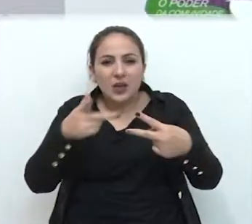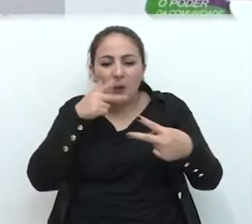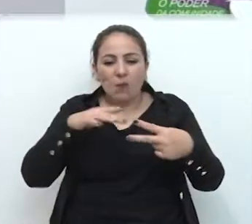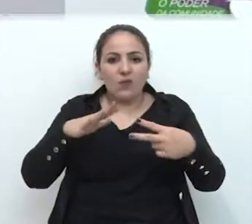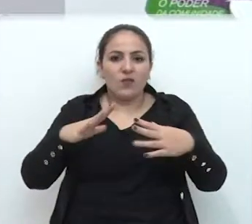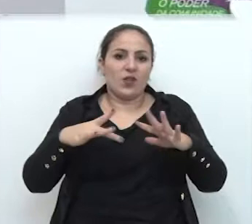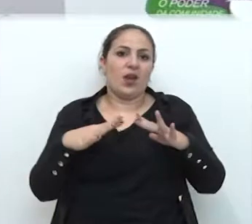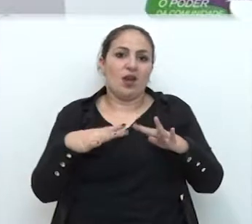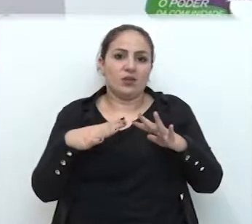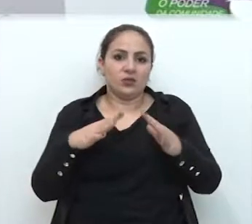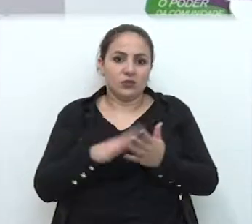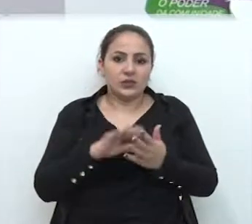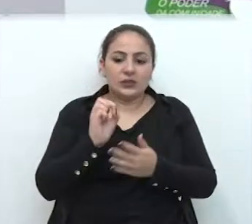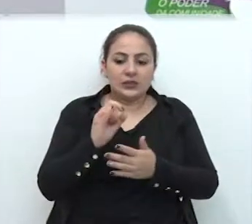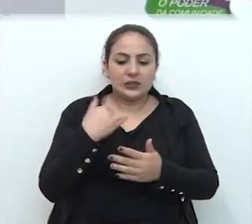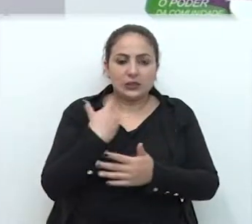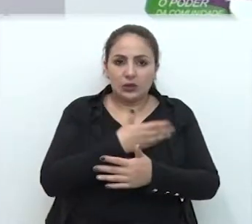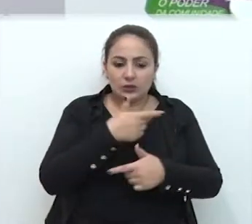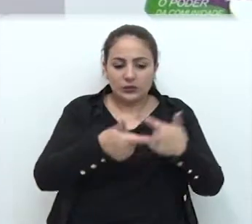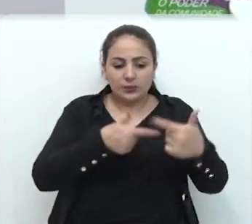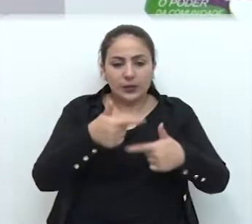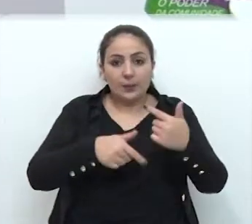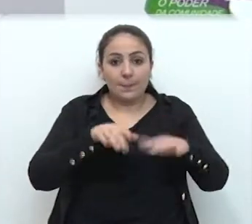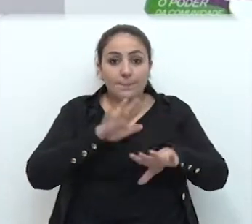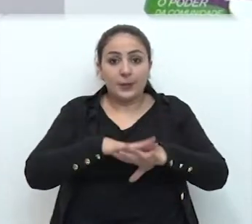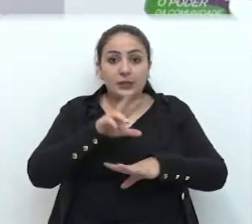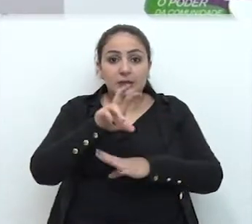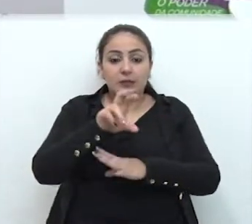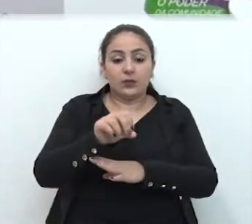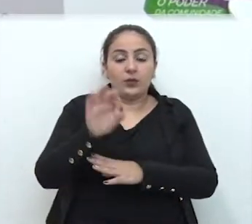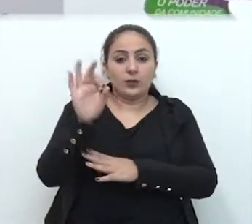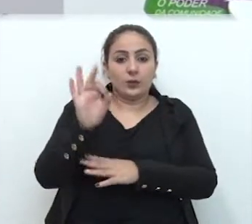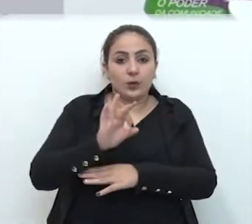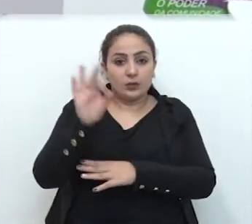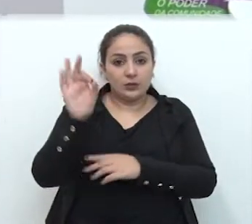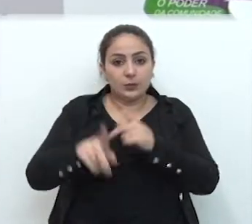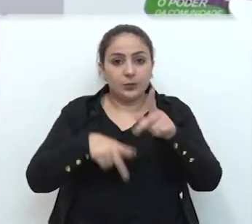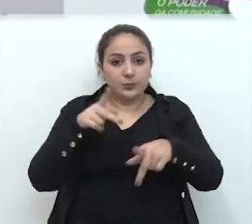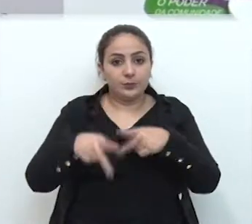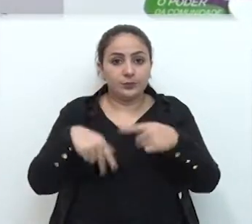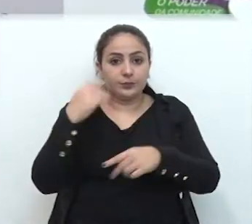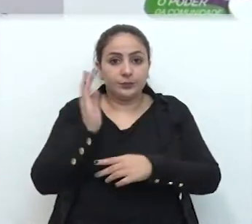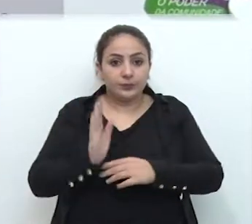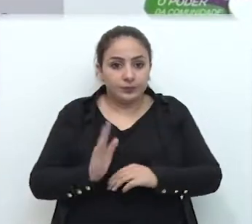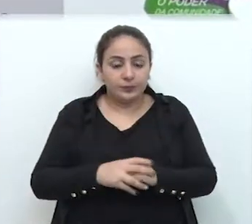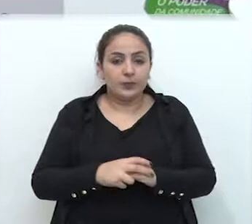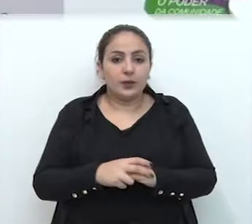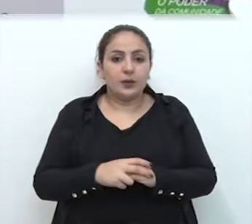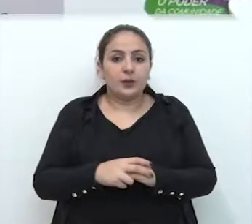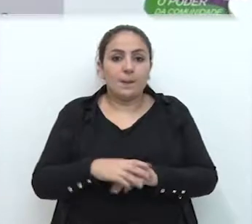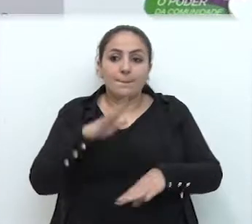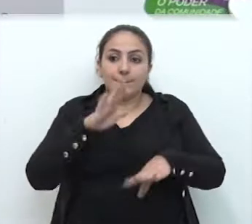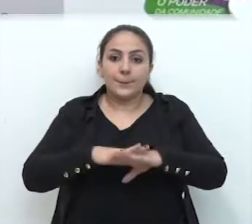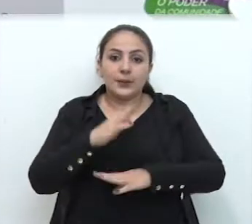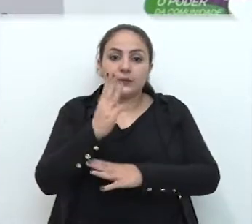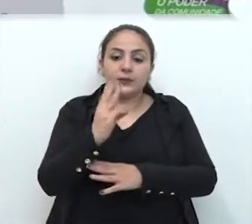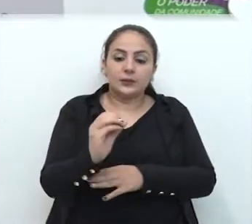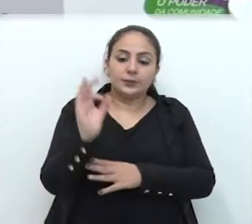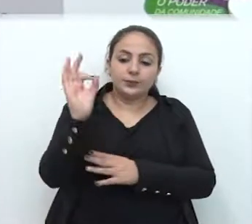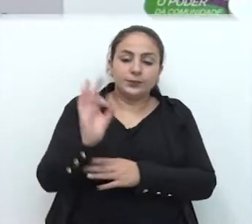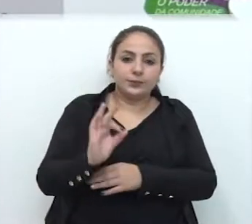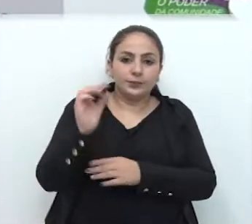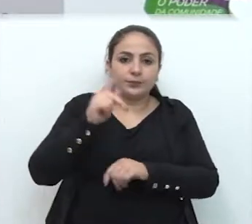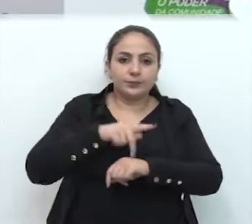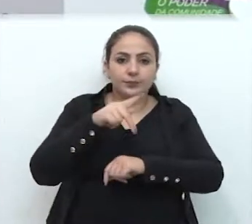nós trabalharmos com... somos mais de 50% da população no Brasil, somos mais de 30% em Passo